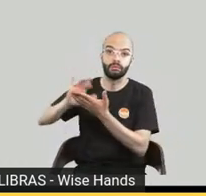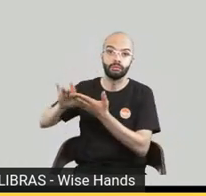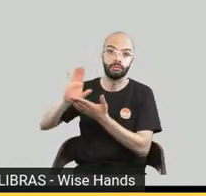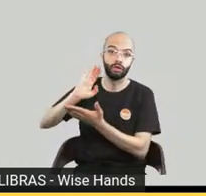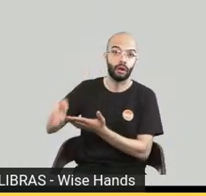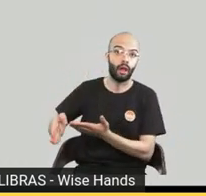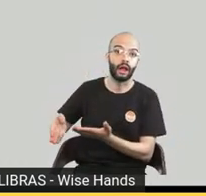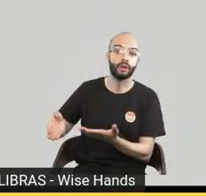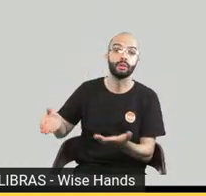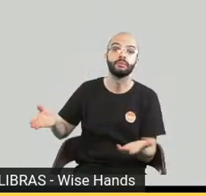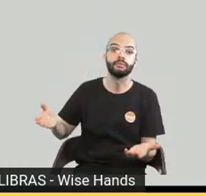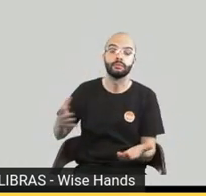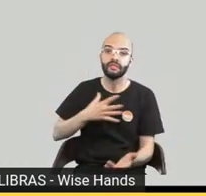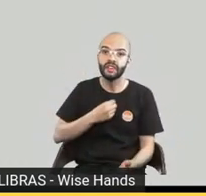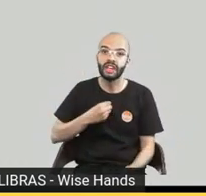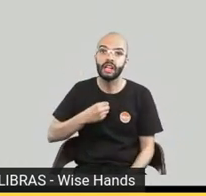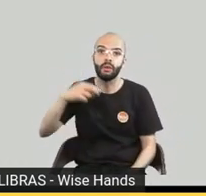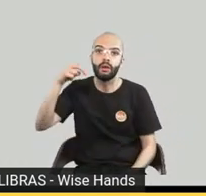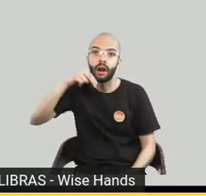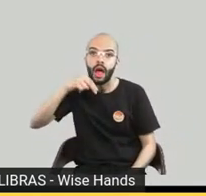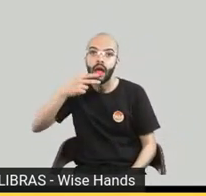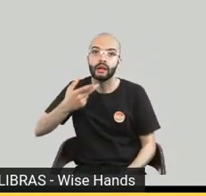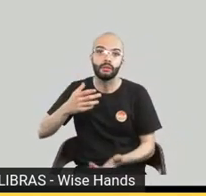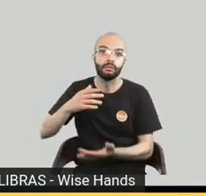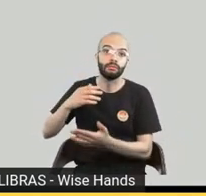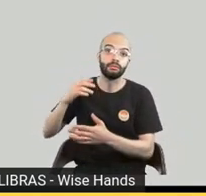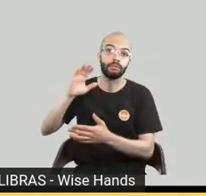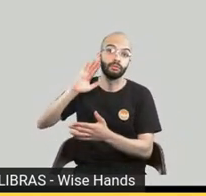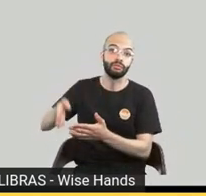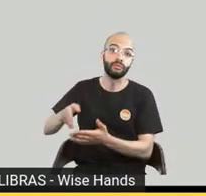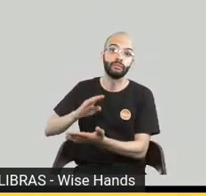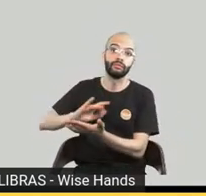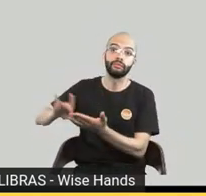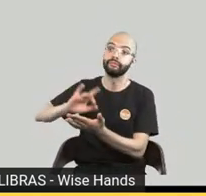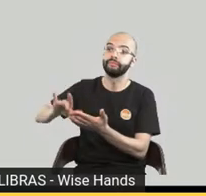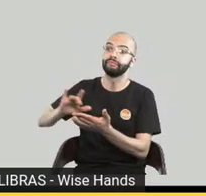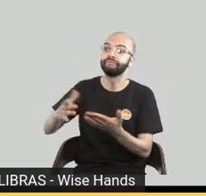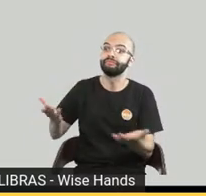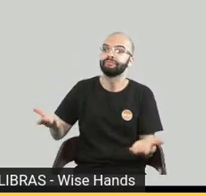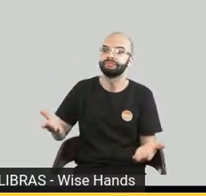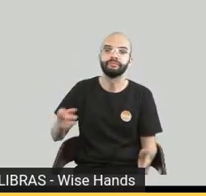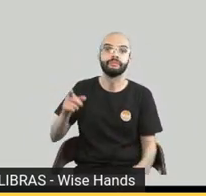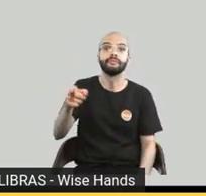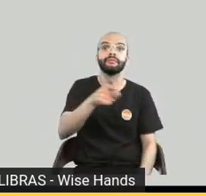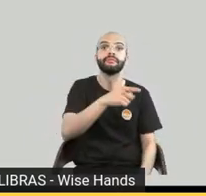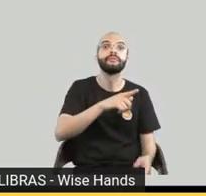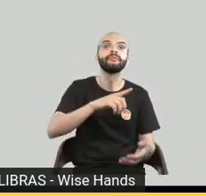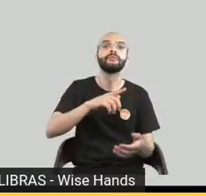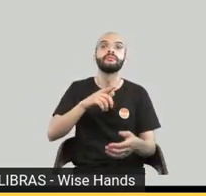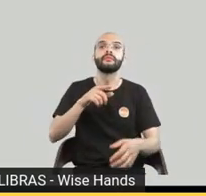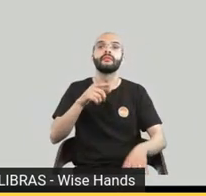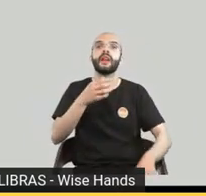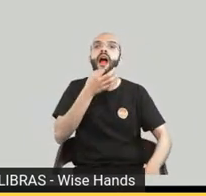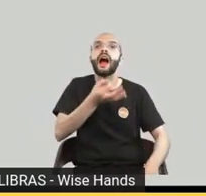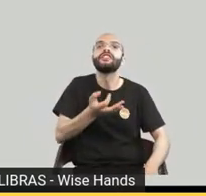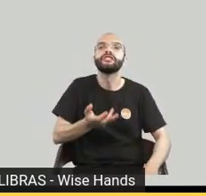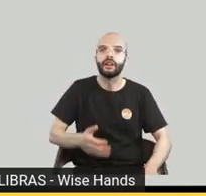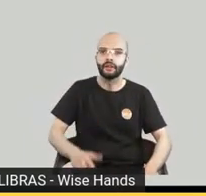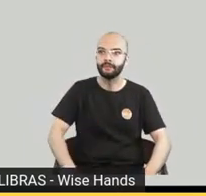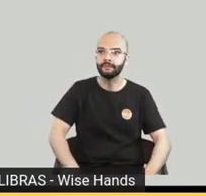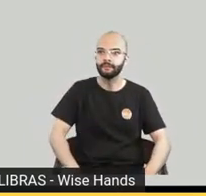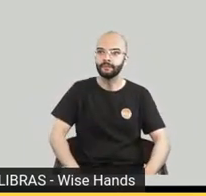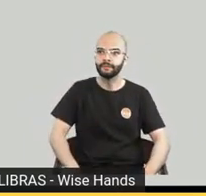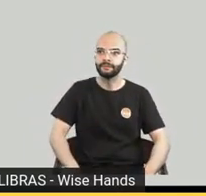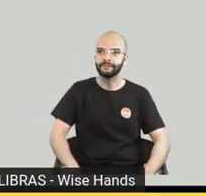mas nessa questão do digital quem quer começar vai lá Marina O Cheiro do Livro é o que eu mais